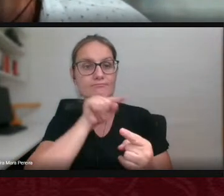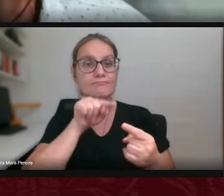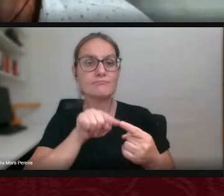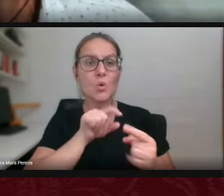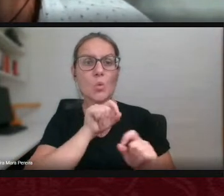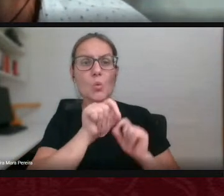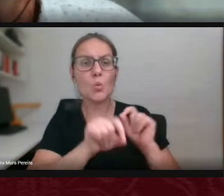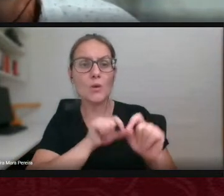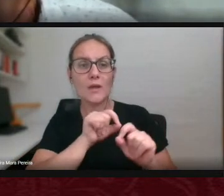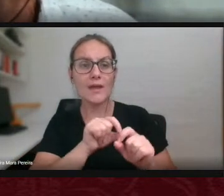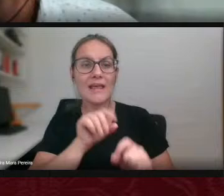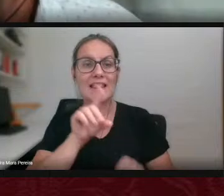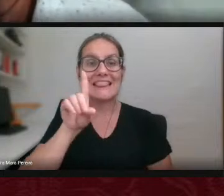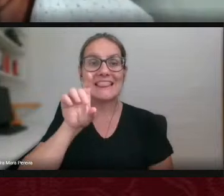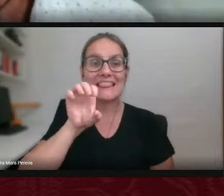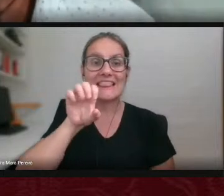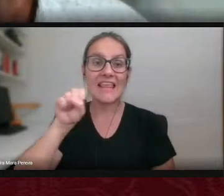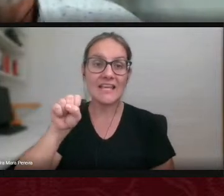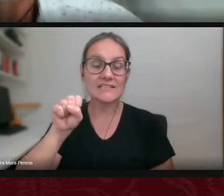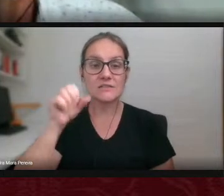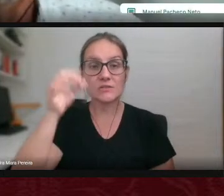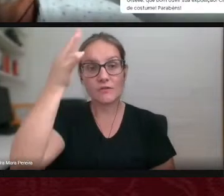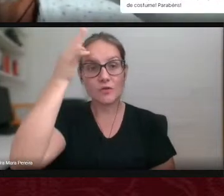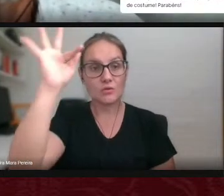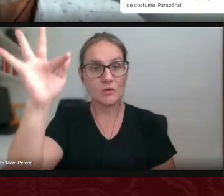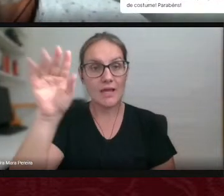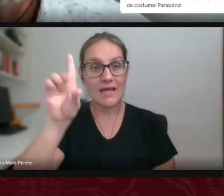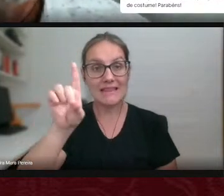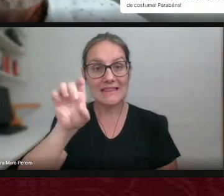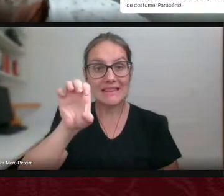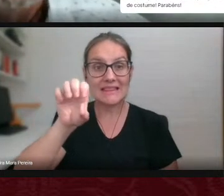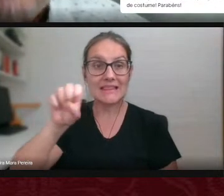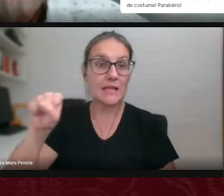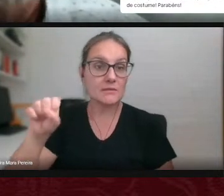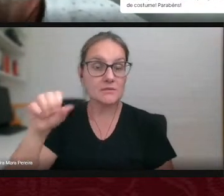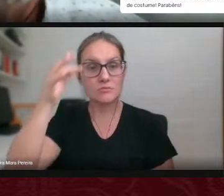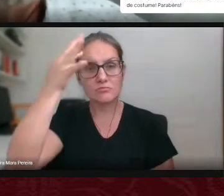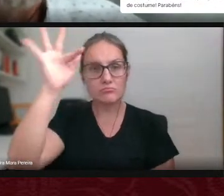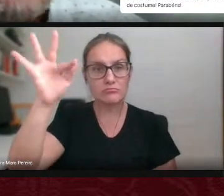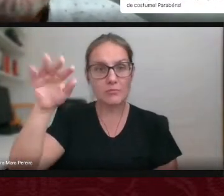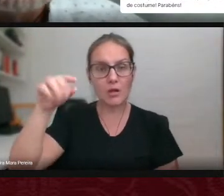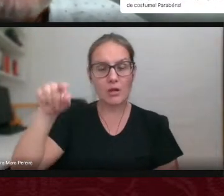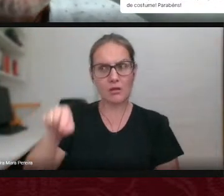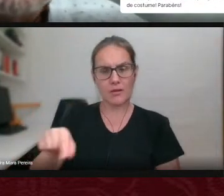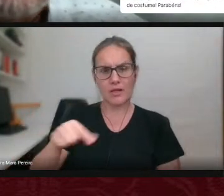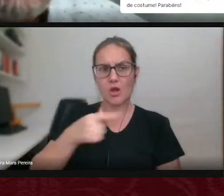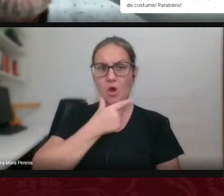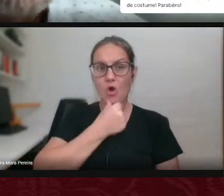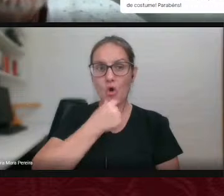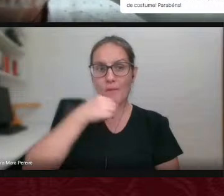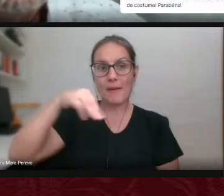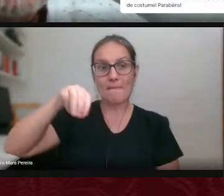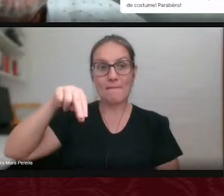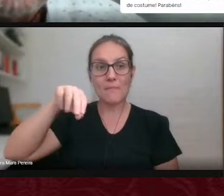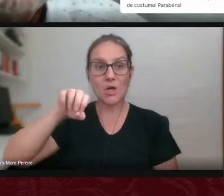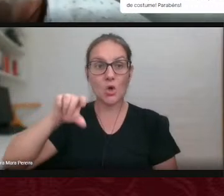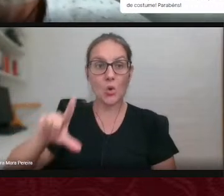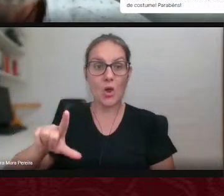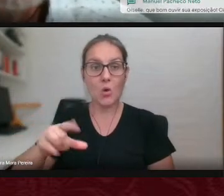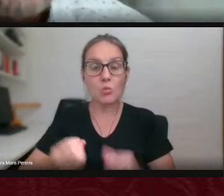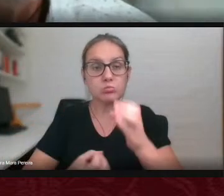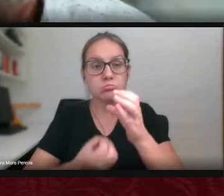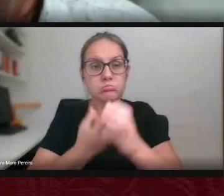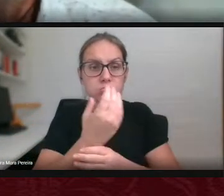desfilosofia desfilosofia Manuel de Barros então pensa e constrói uma poesia